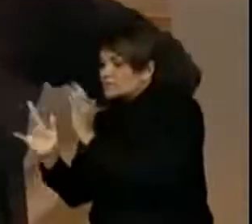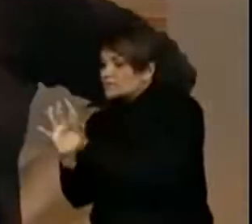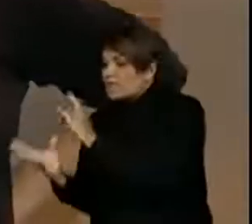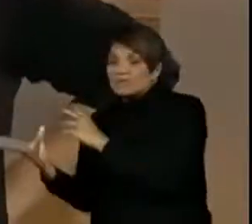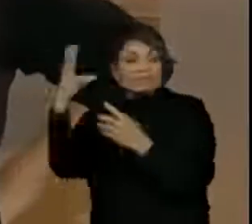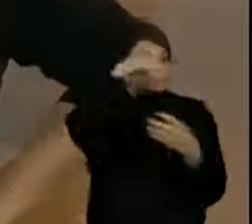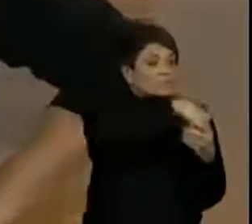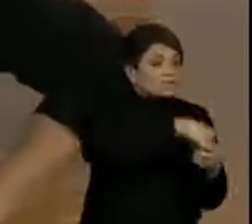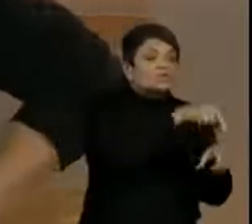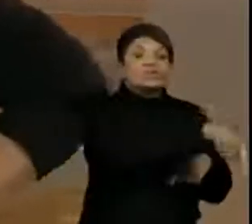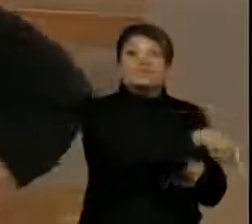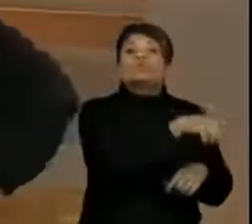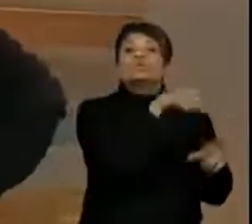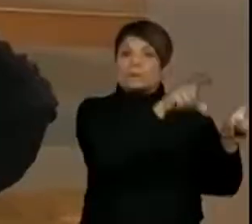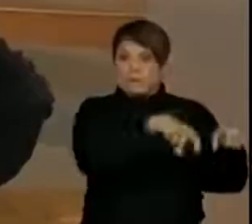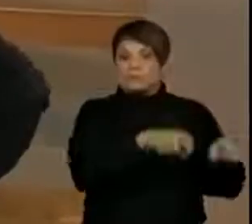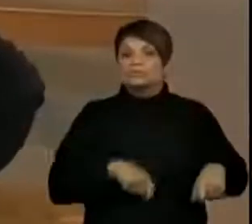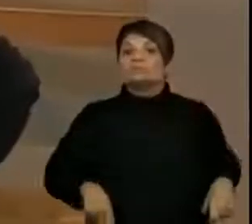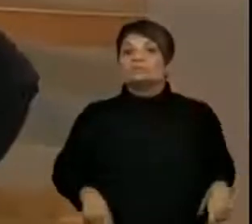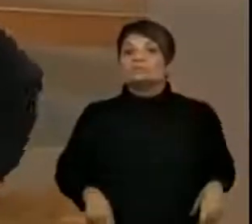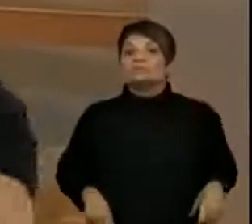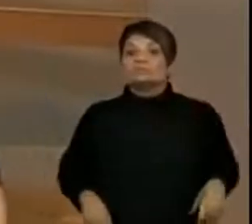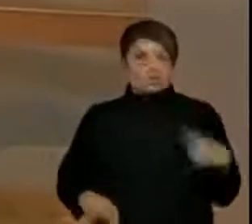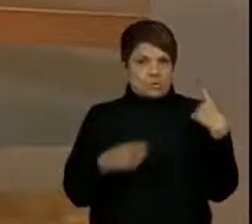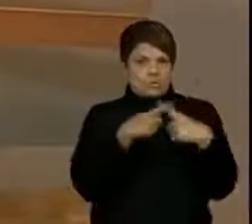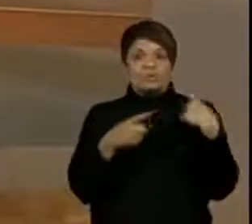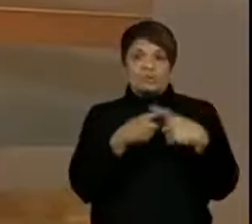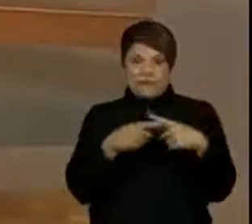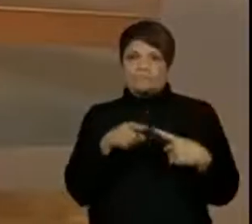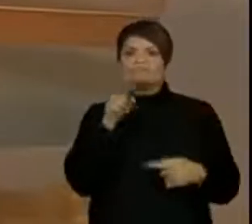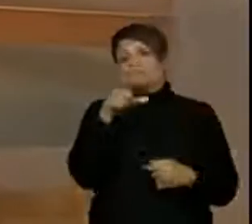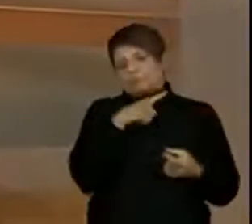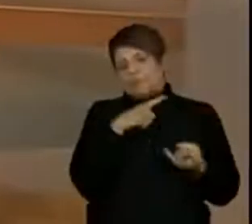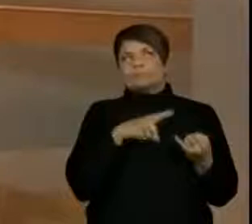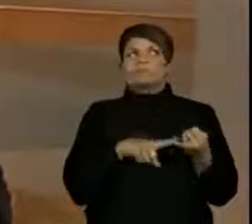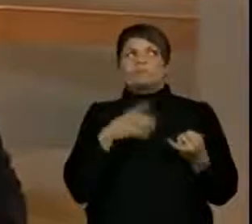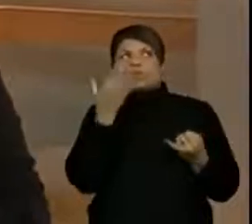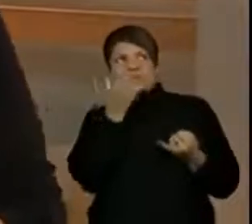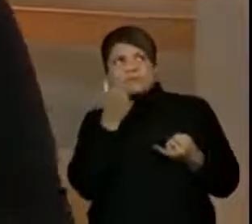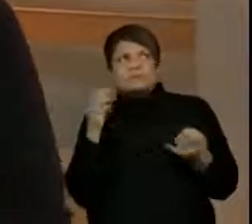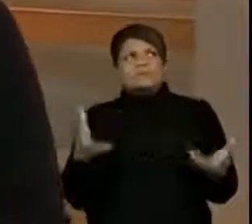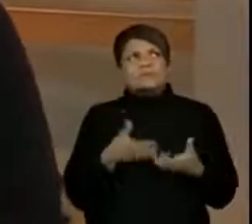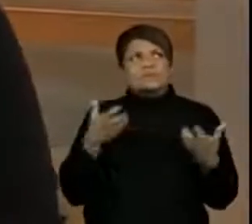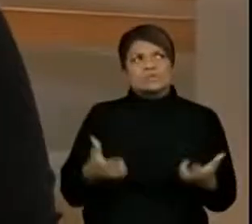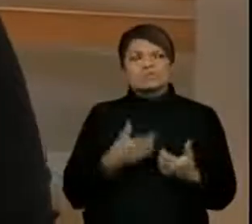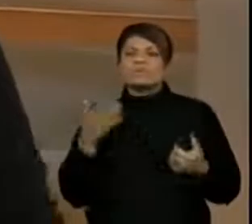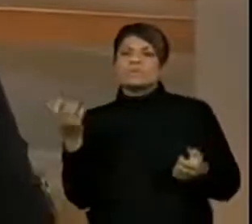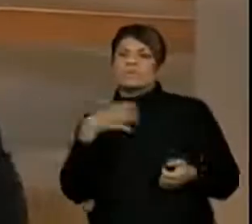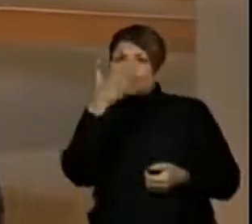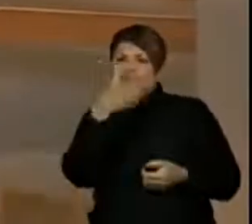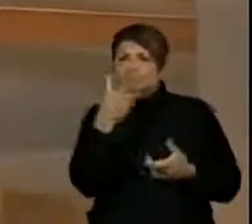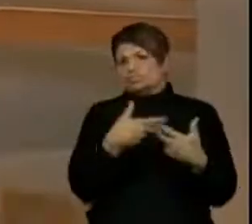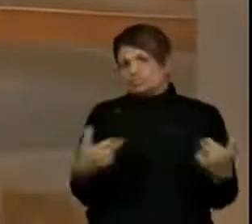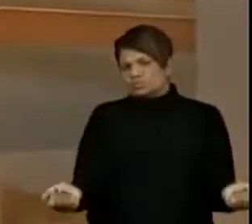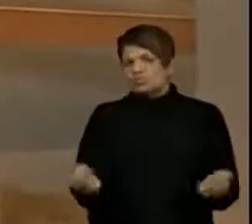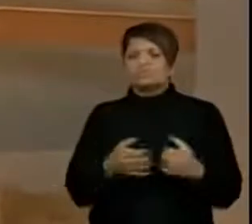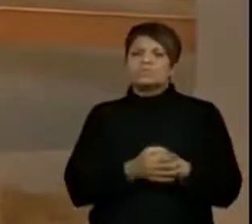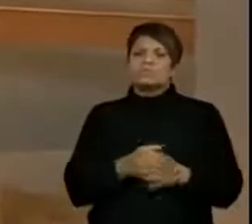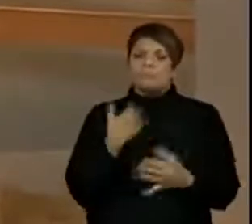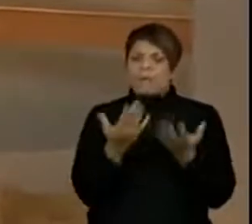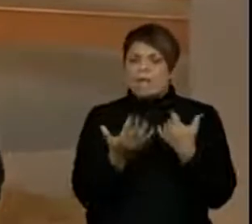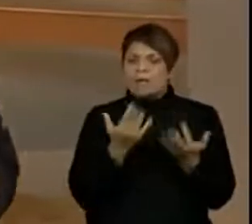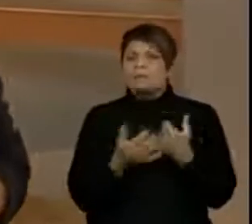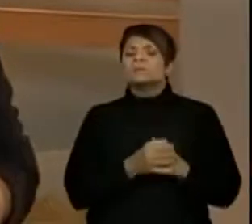campo? Por que nós colocamos aqui no chat que tem comida, verdura, fruta, planta?